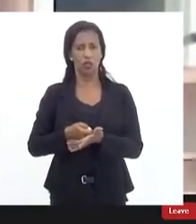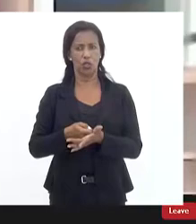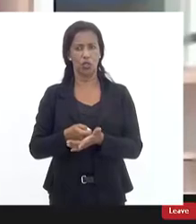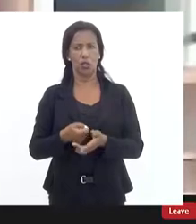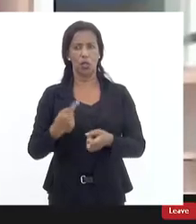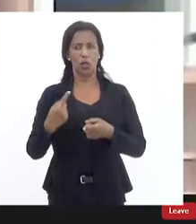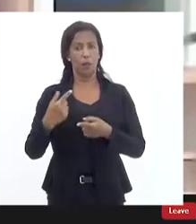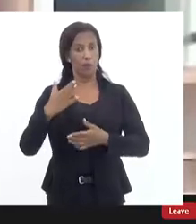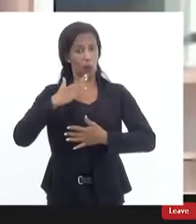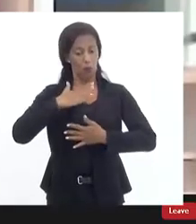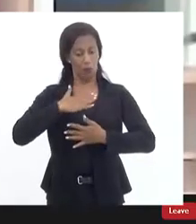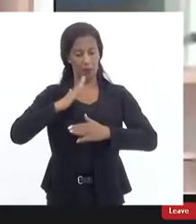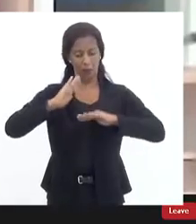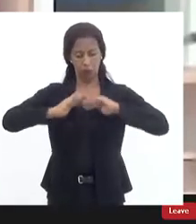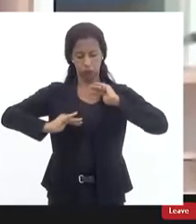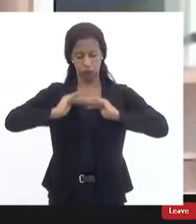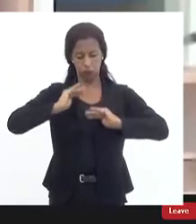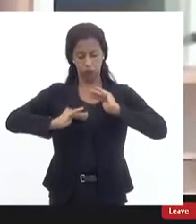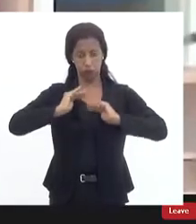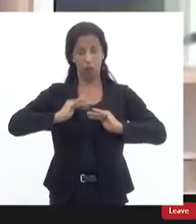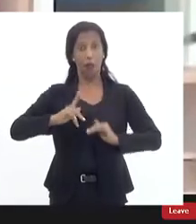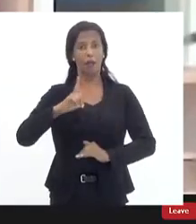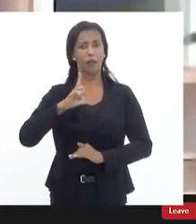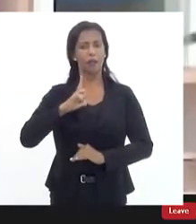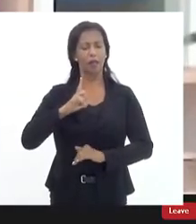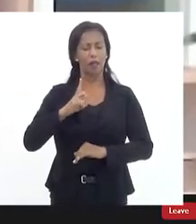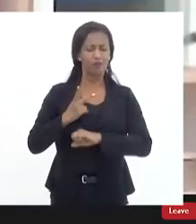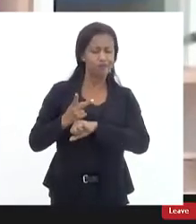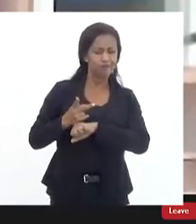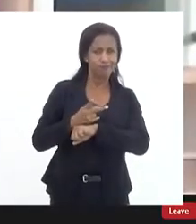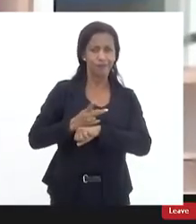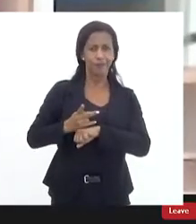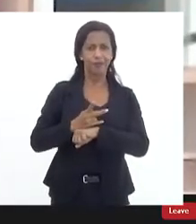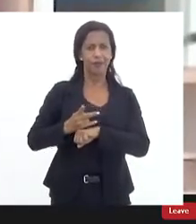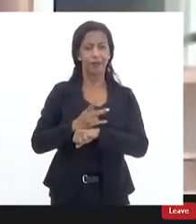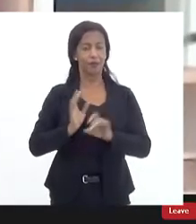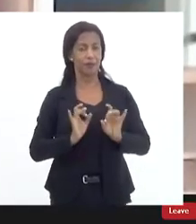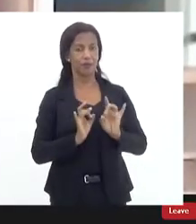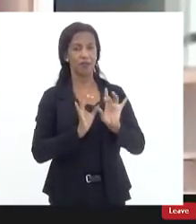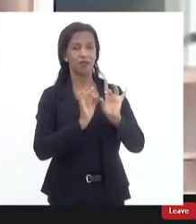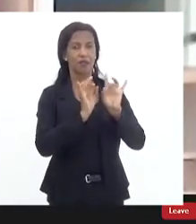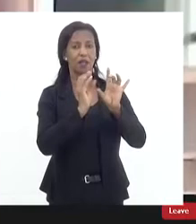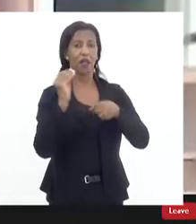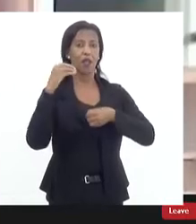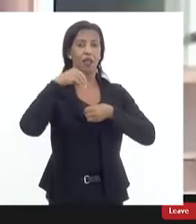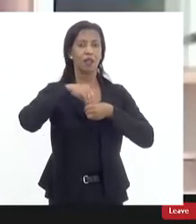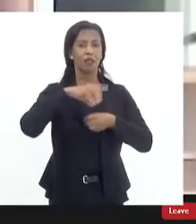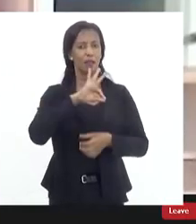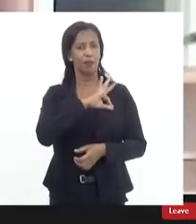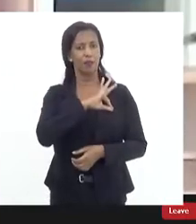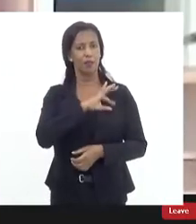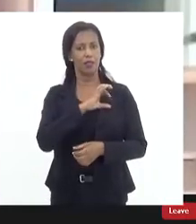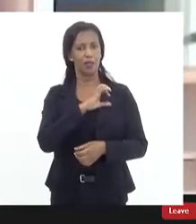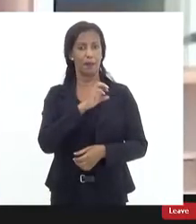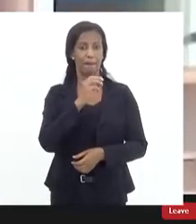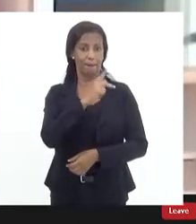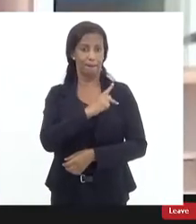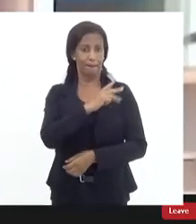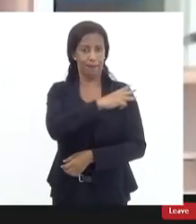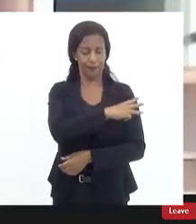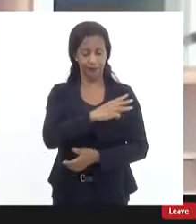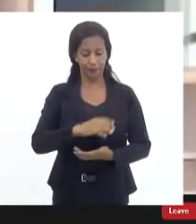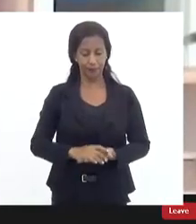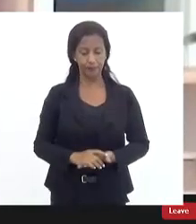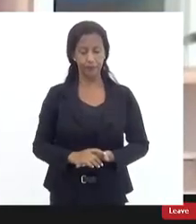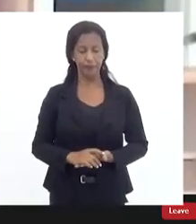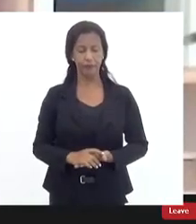que atualmente eu exerço que é o que a gente tem buscado em especial dentro da polícia militar é que a